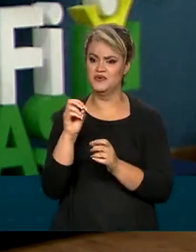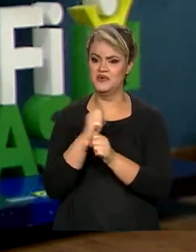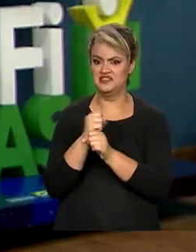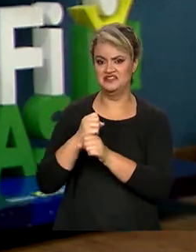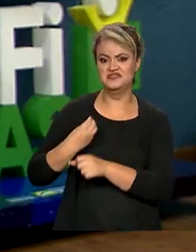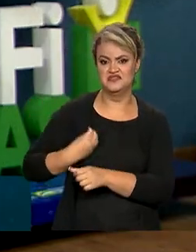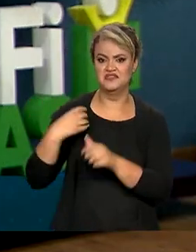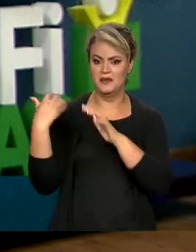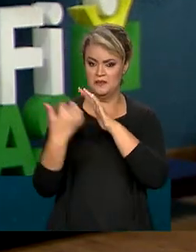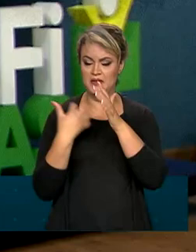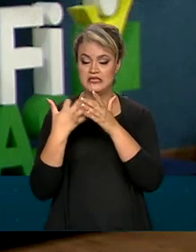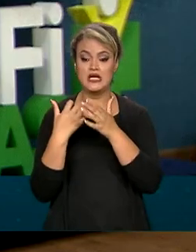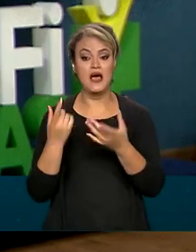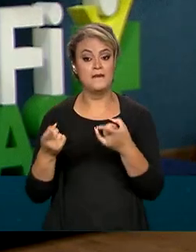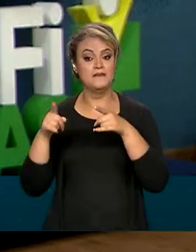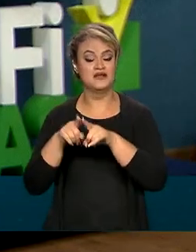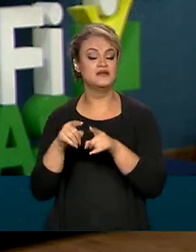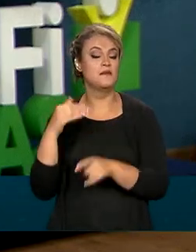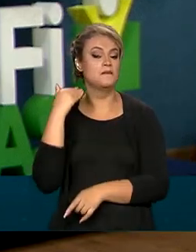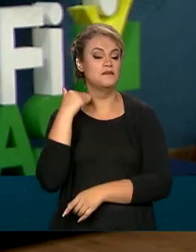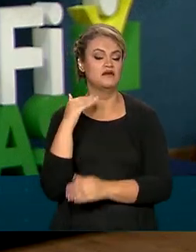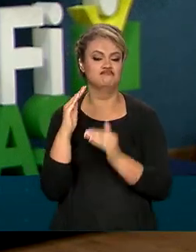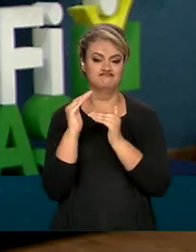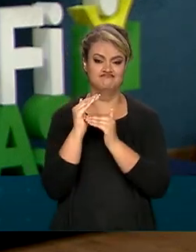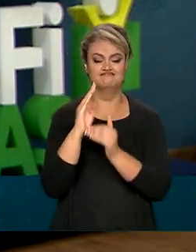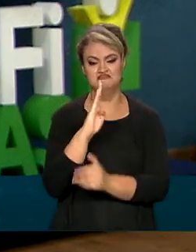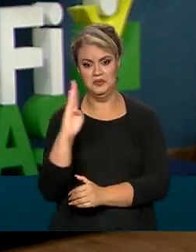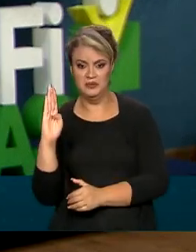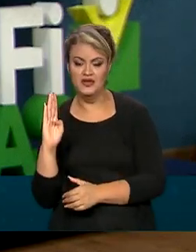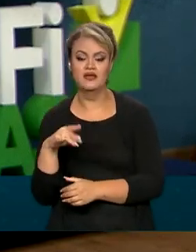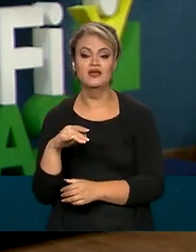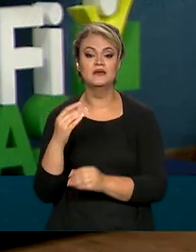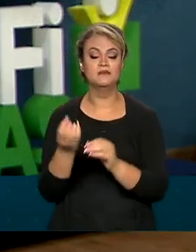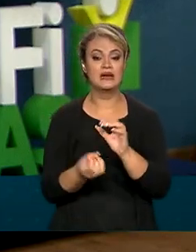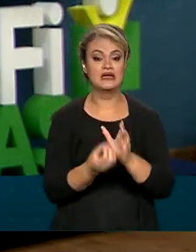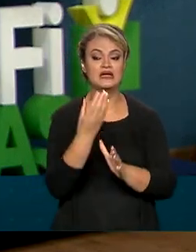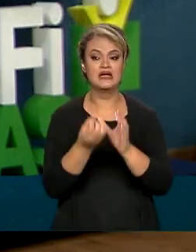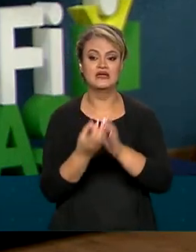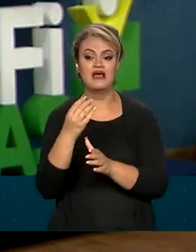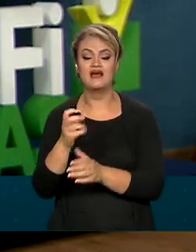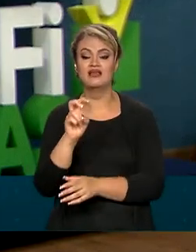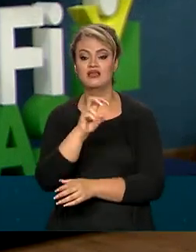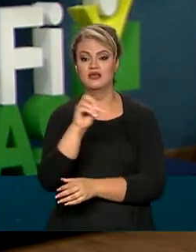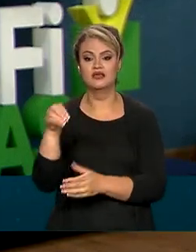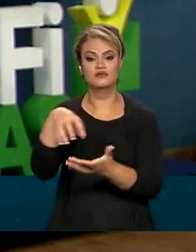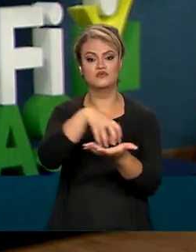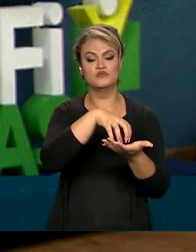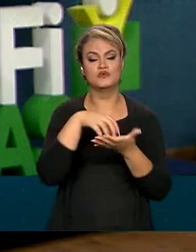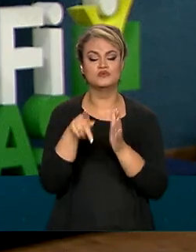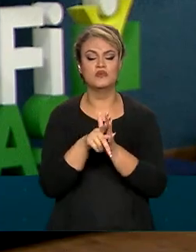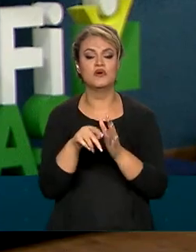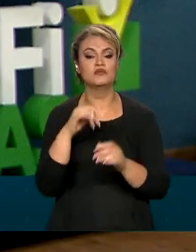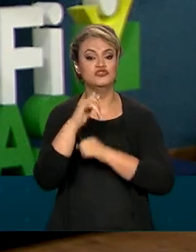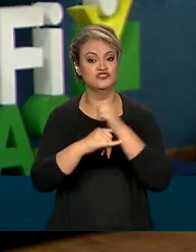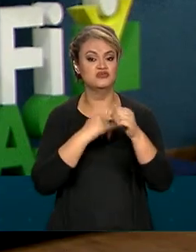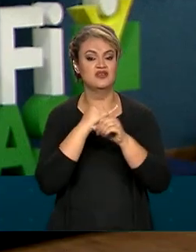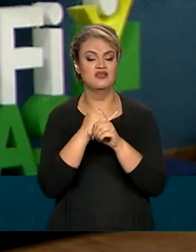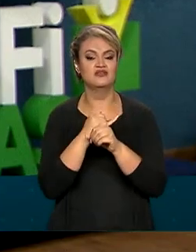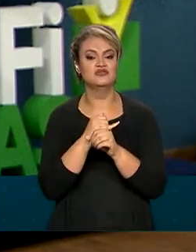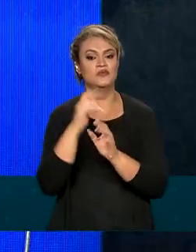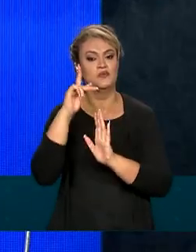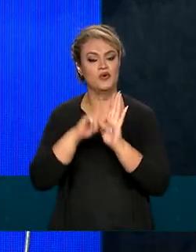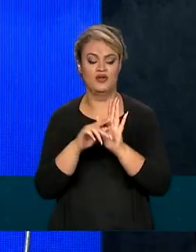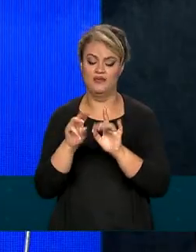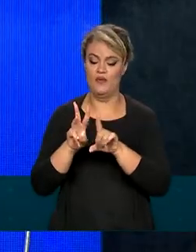E uma parceria foi firmada com o Banco do Brasil para expansão de mais 500 pontos de internet pelo programa Wi-Fi